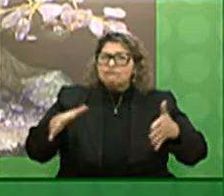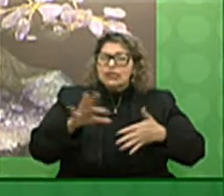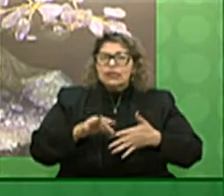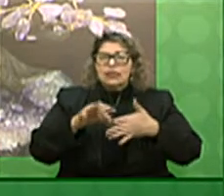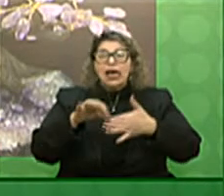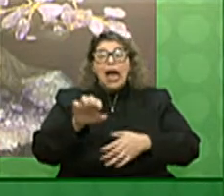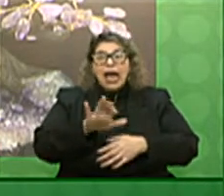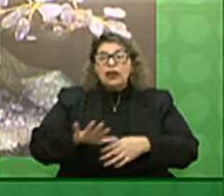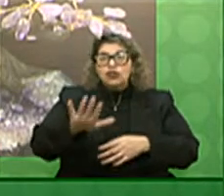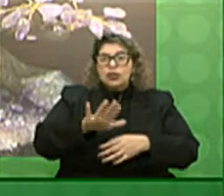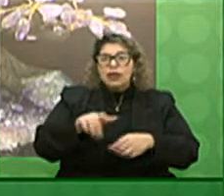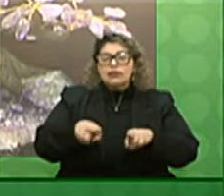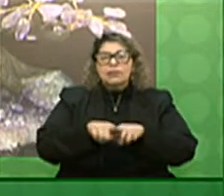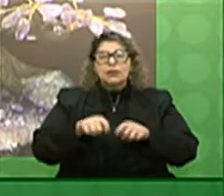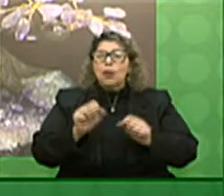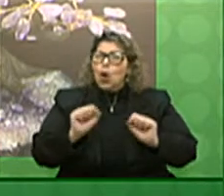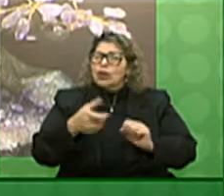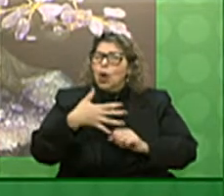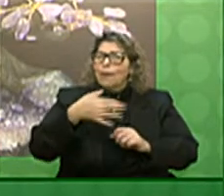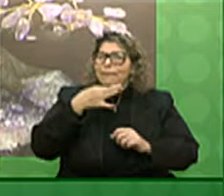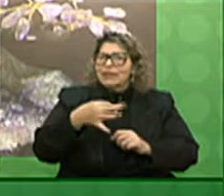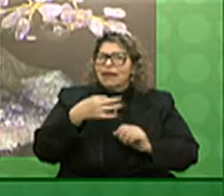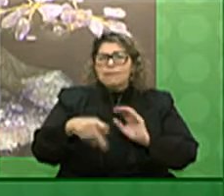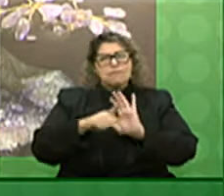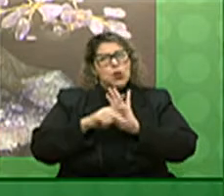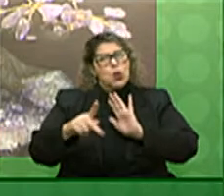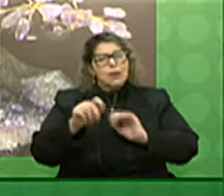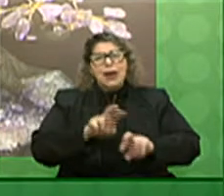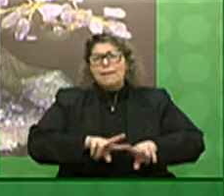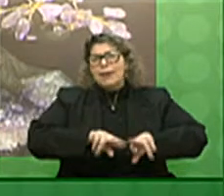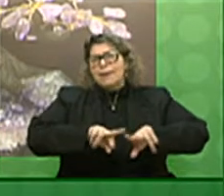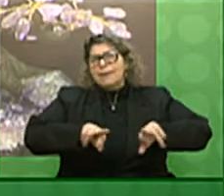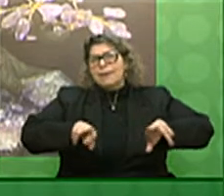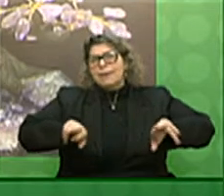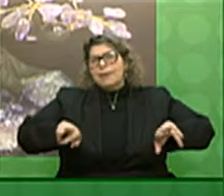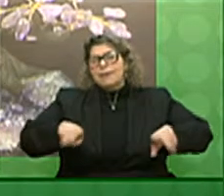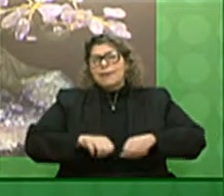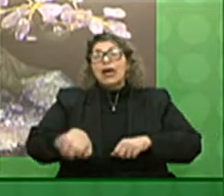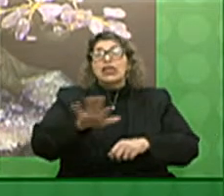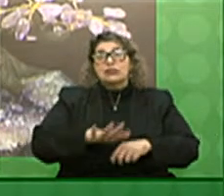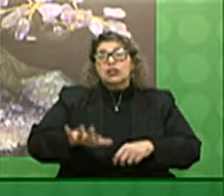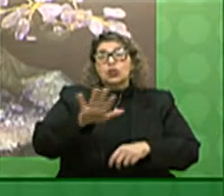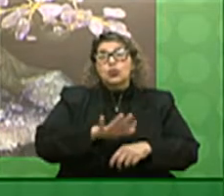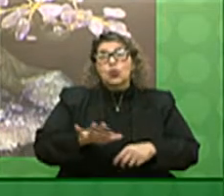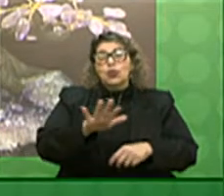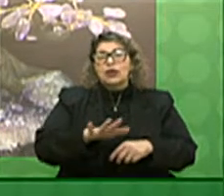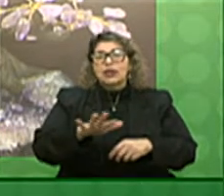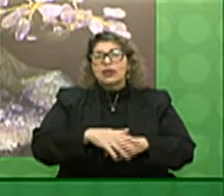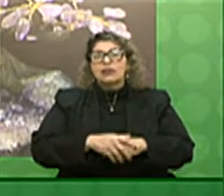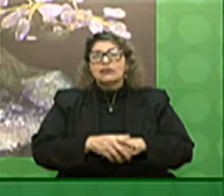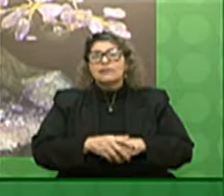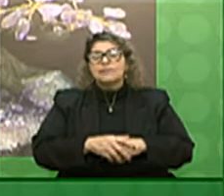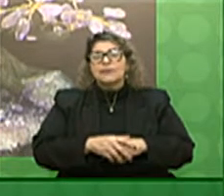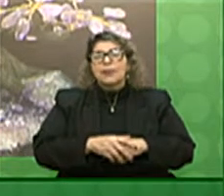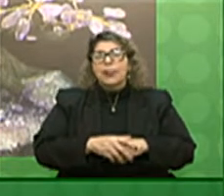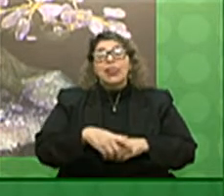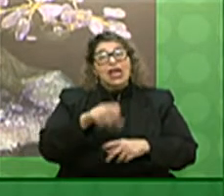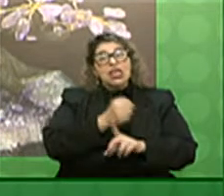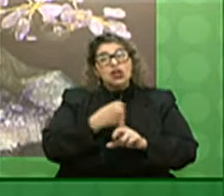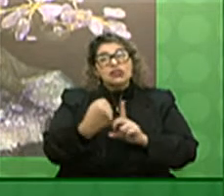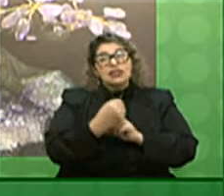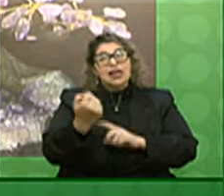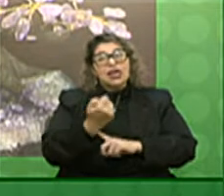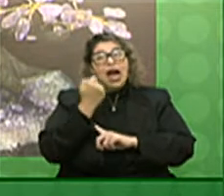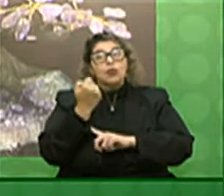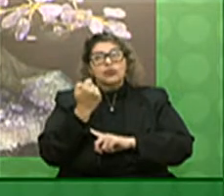também possam emitir opiniões nos mais diversos segmentos e setores aqui da nossa sociedade